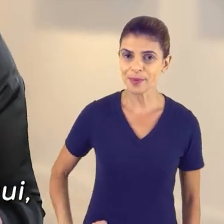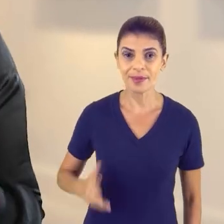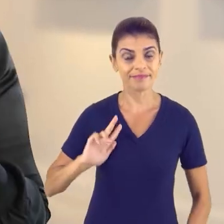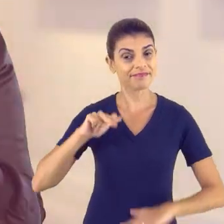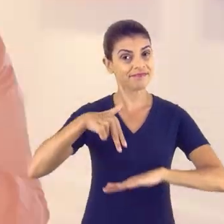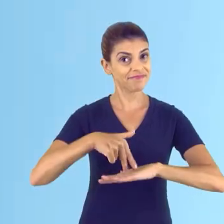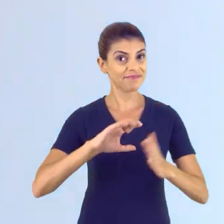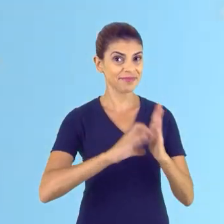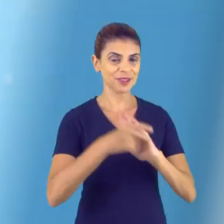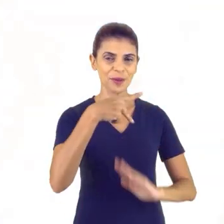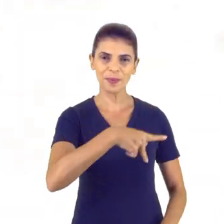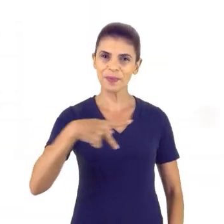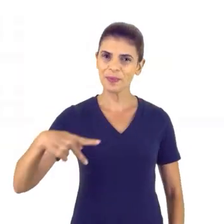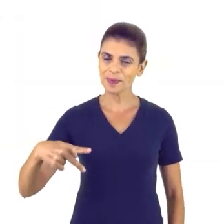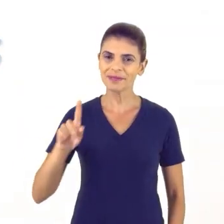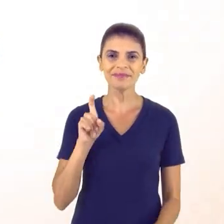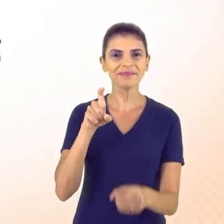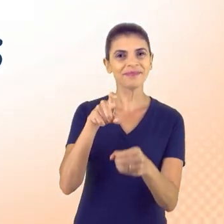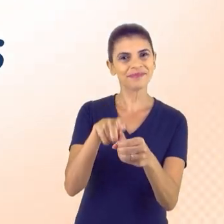que eu estou aqui, no Progressistas.